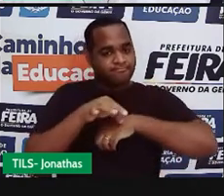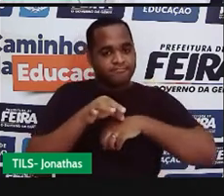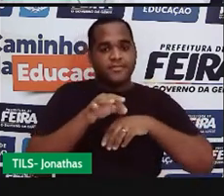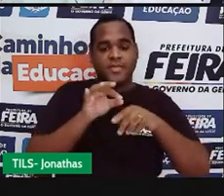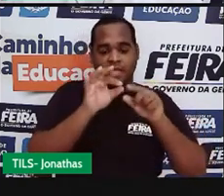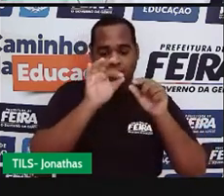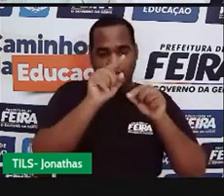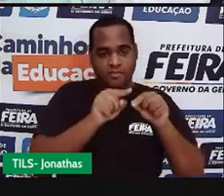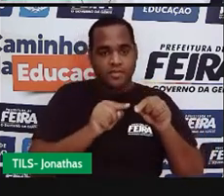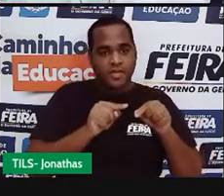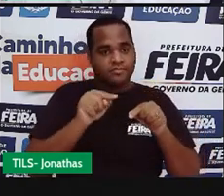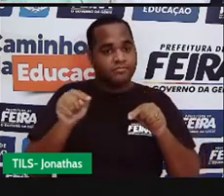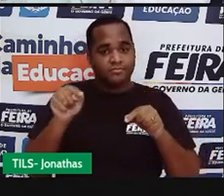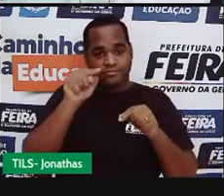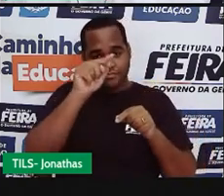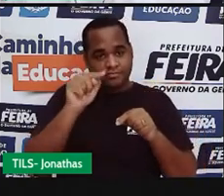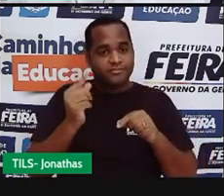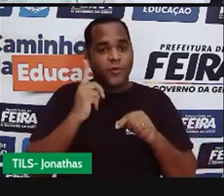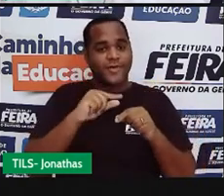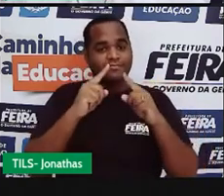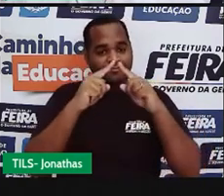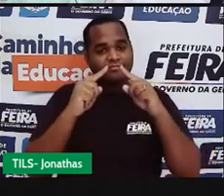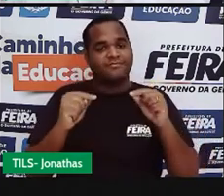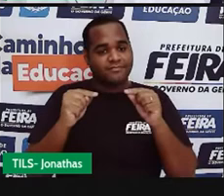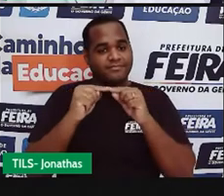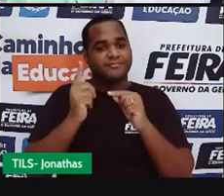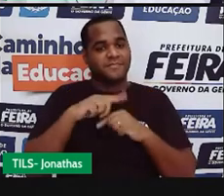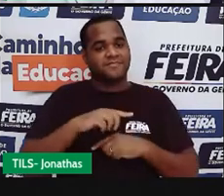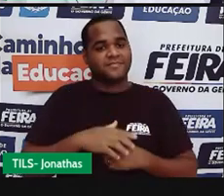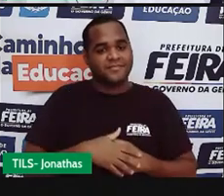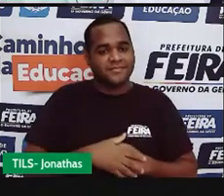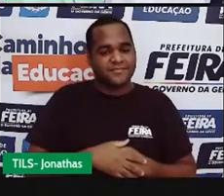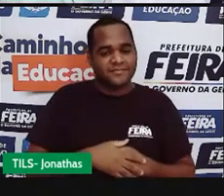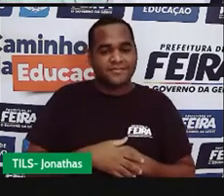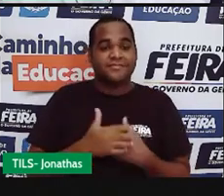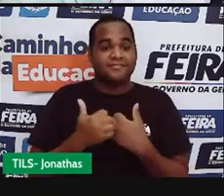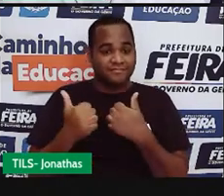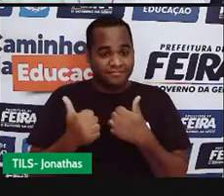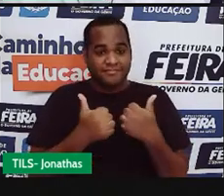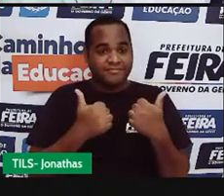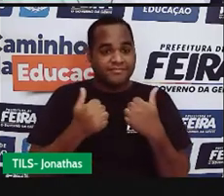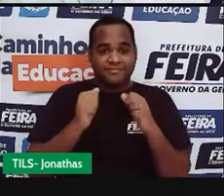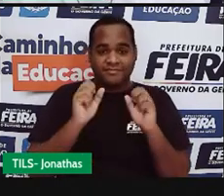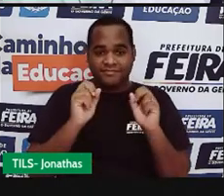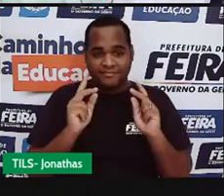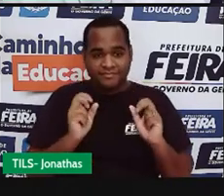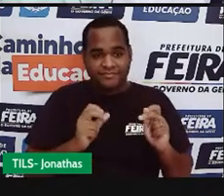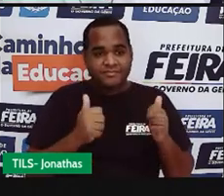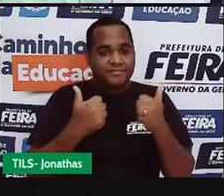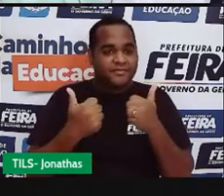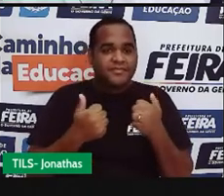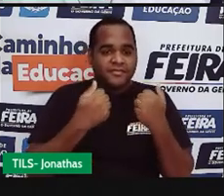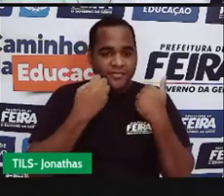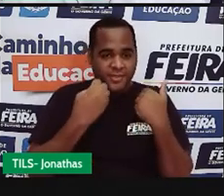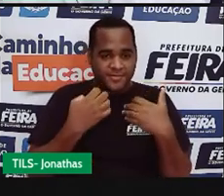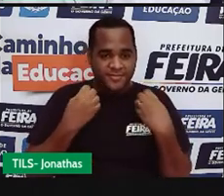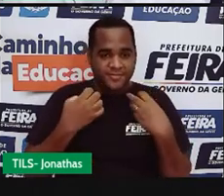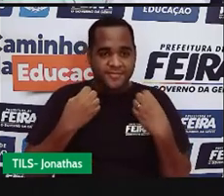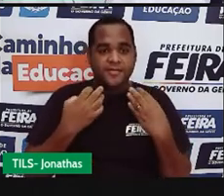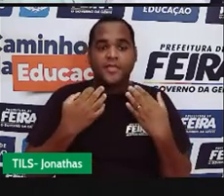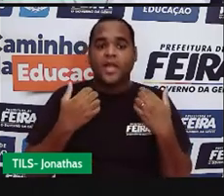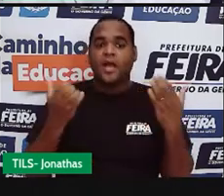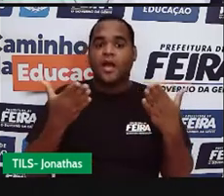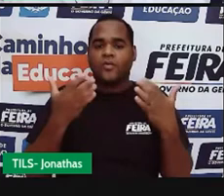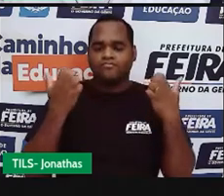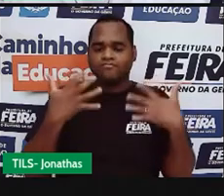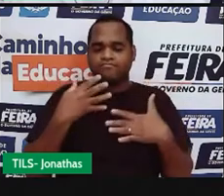certo? Certo? Tranquilo? Bom, beleza. Agora,